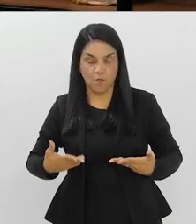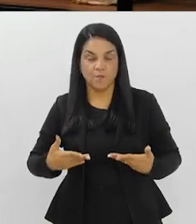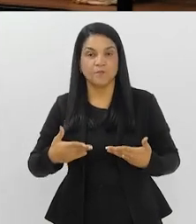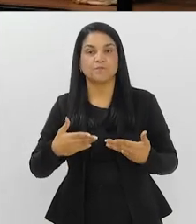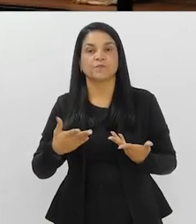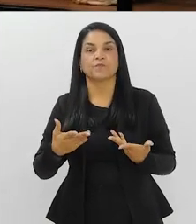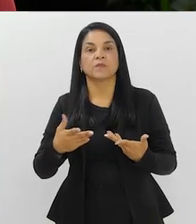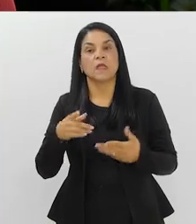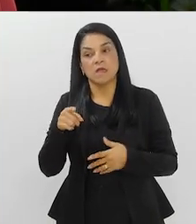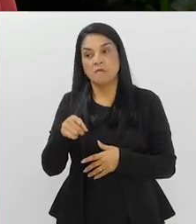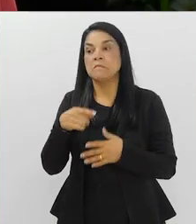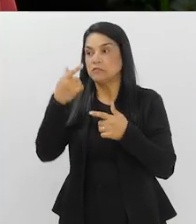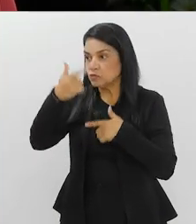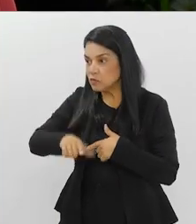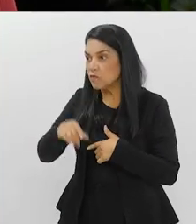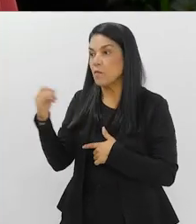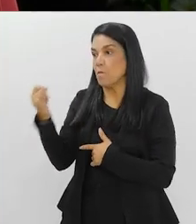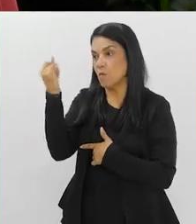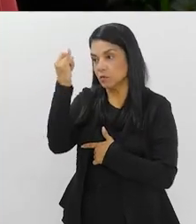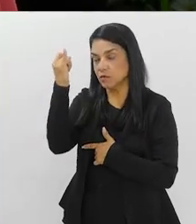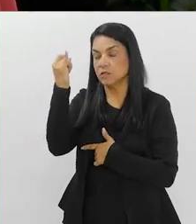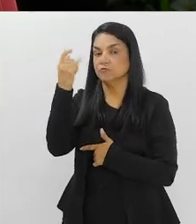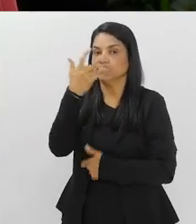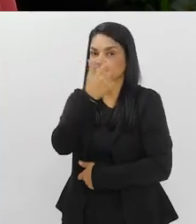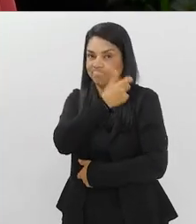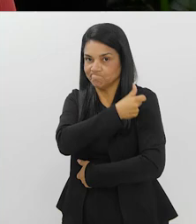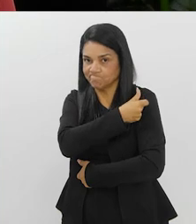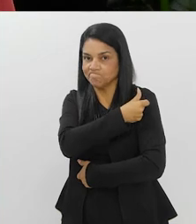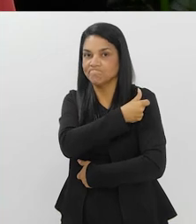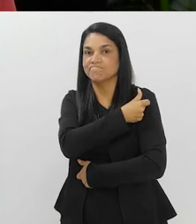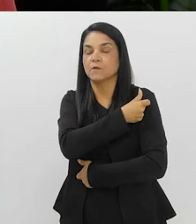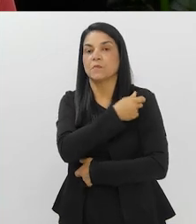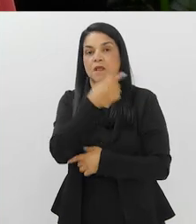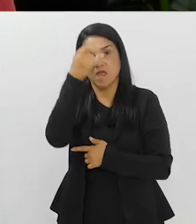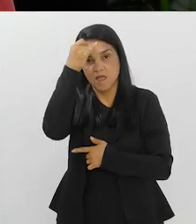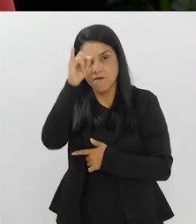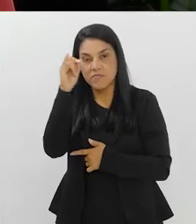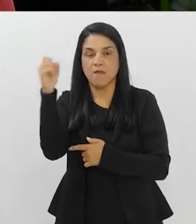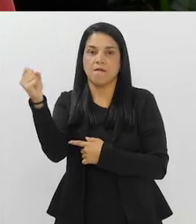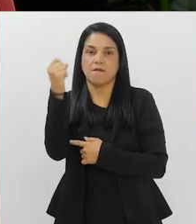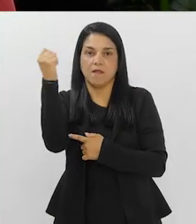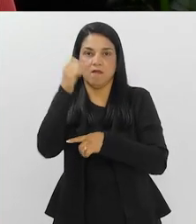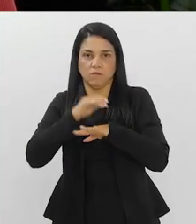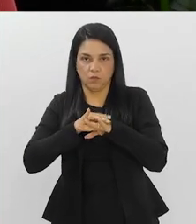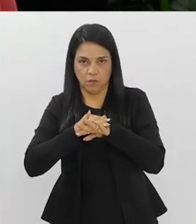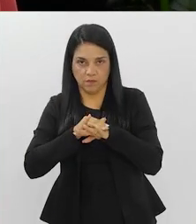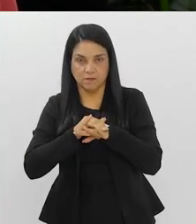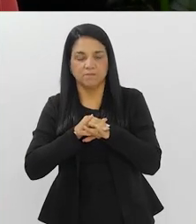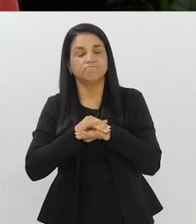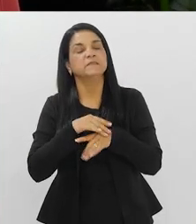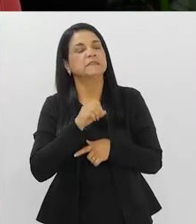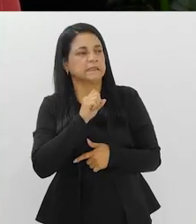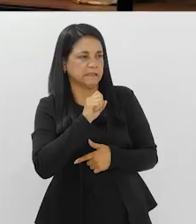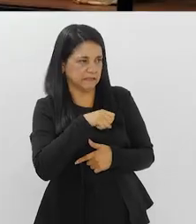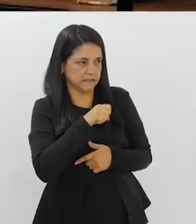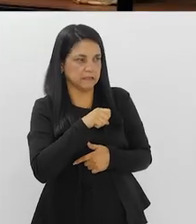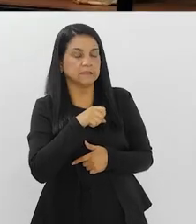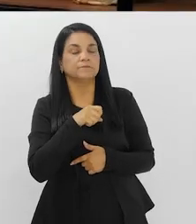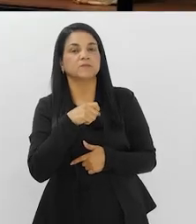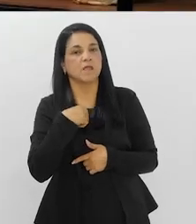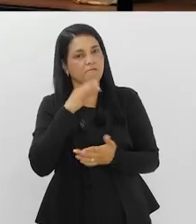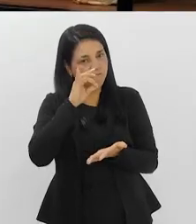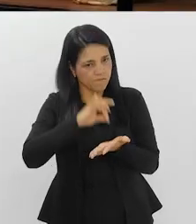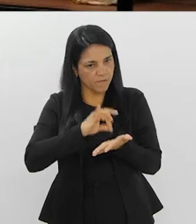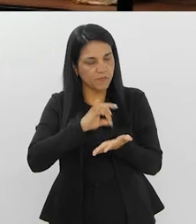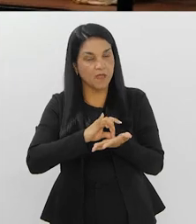né? Daí, mais uma vez, a importância da vacina para prevenir cada vez mais as formas mais graves, né, Roberta? Sim, é importante a gente falar, assim,